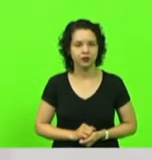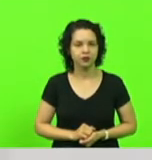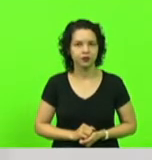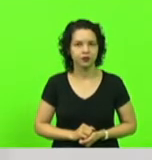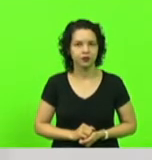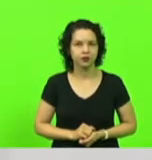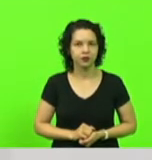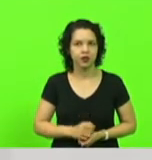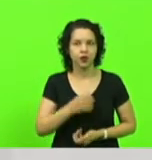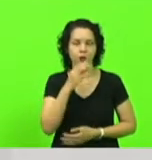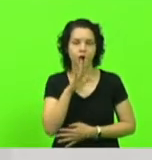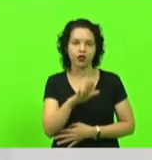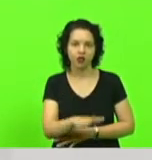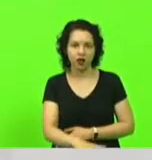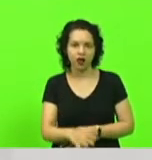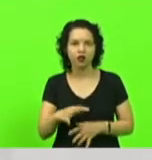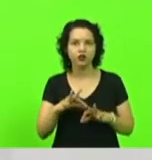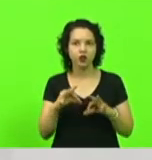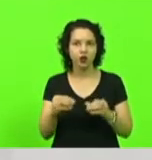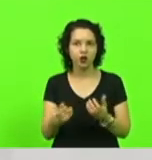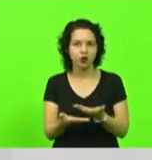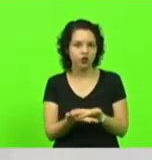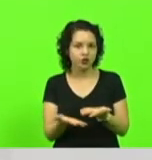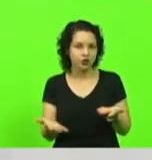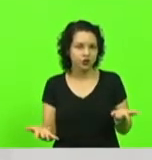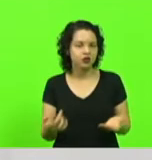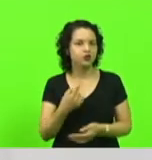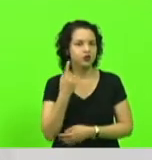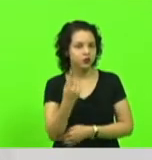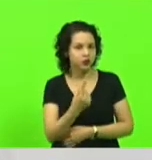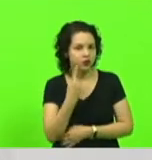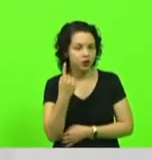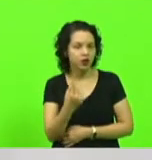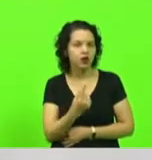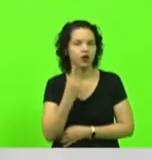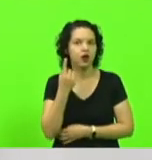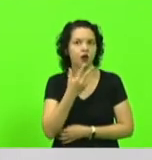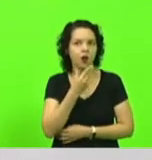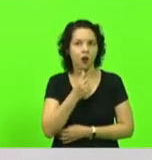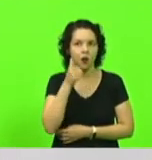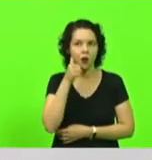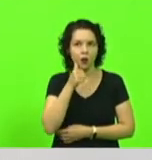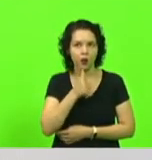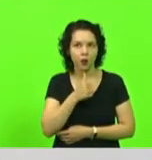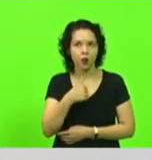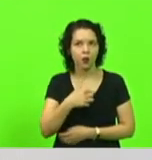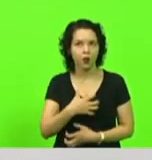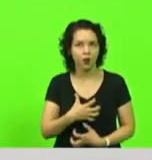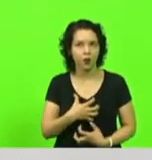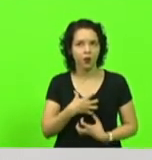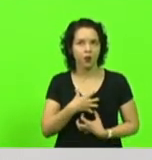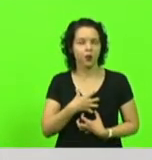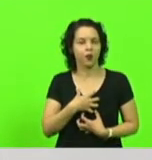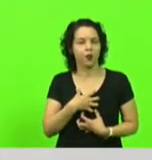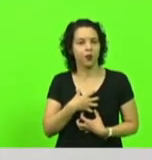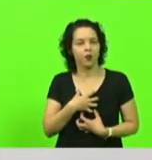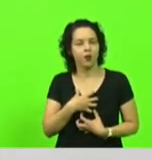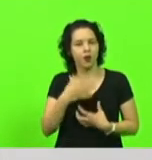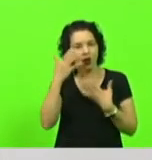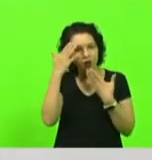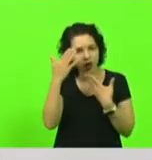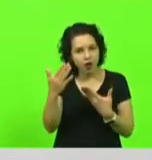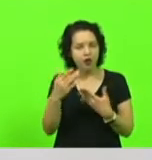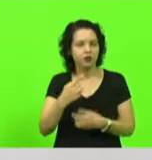Boa tarde a todos os senhores e senhoras deputadas e deputados. Eu fico muito grato, deputado Berlanda, V. Exª que